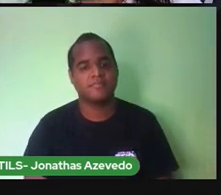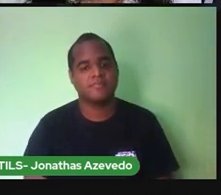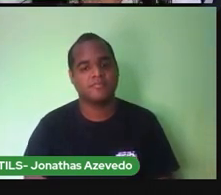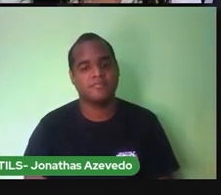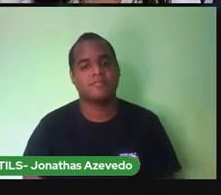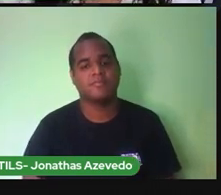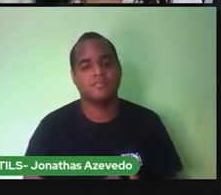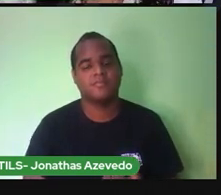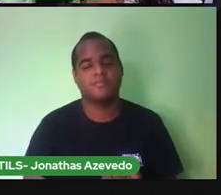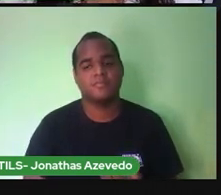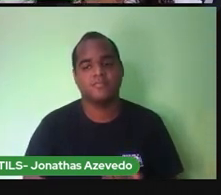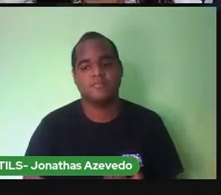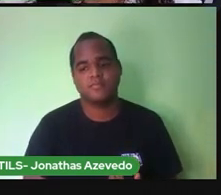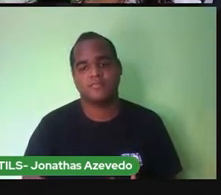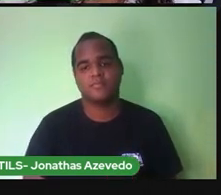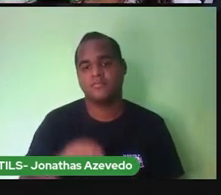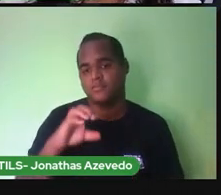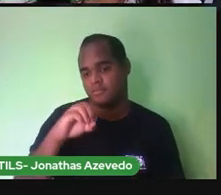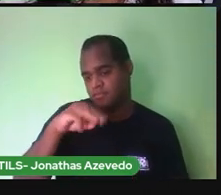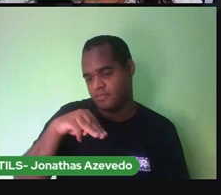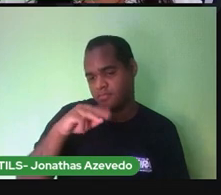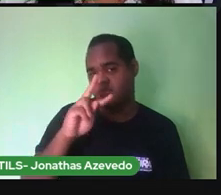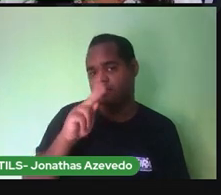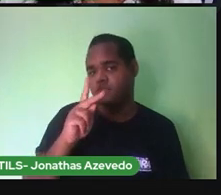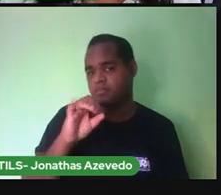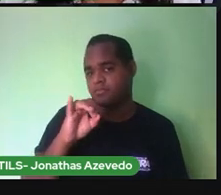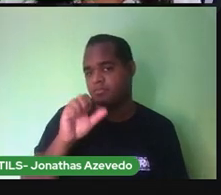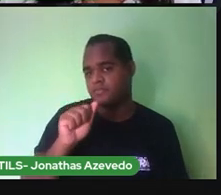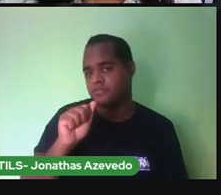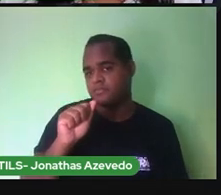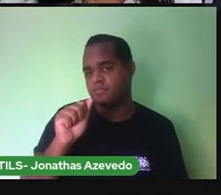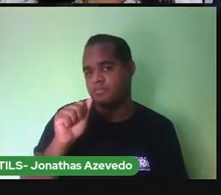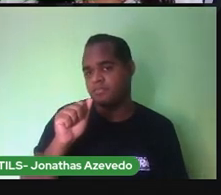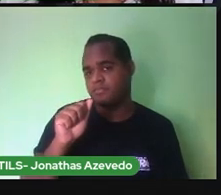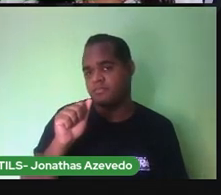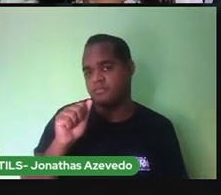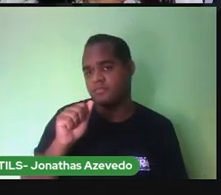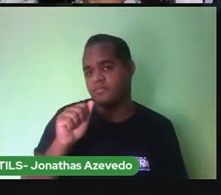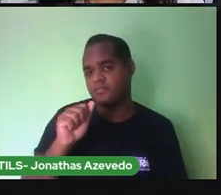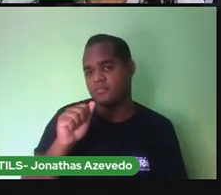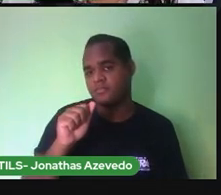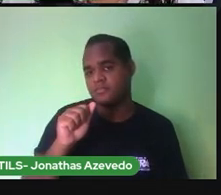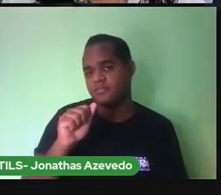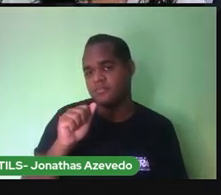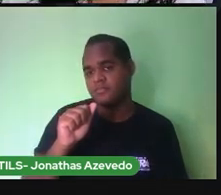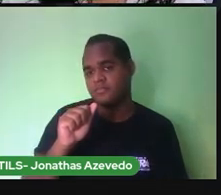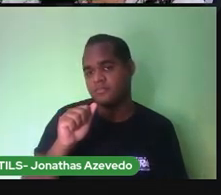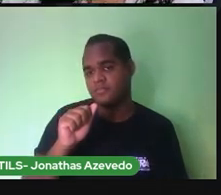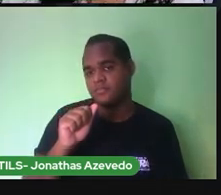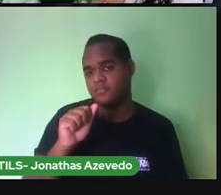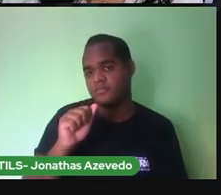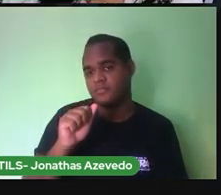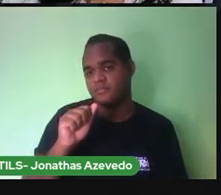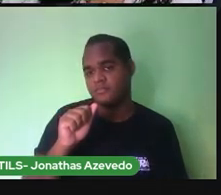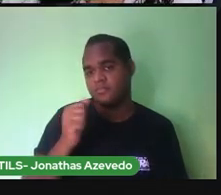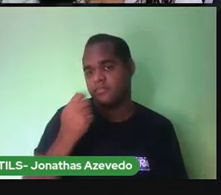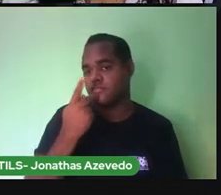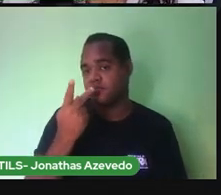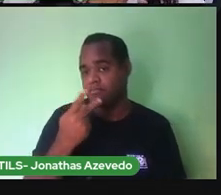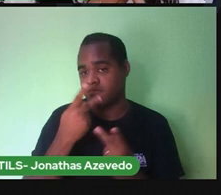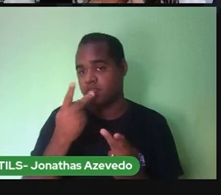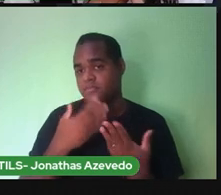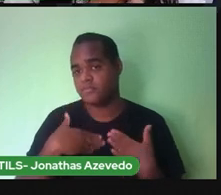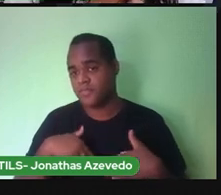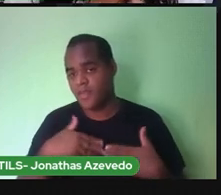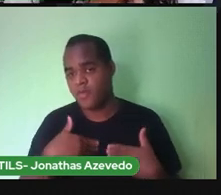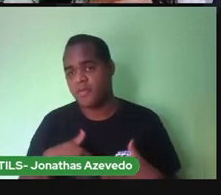Companhia Fala companhia Isso Agora vamos Falar devagarzinho Tá bem?